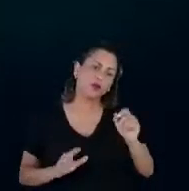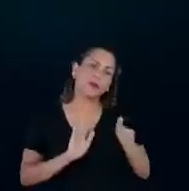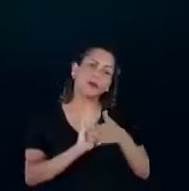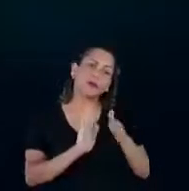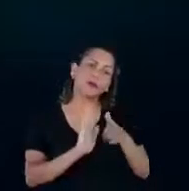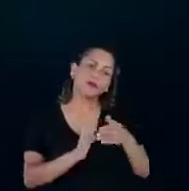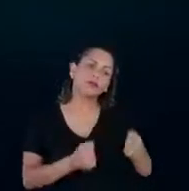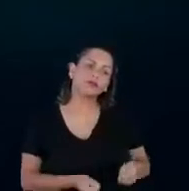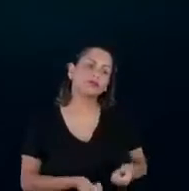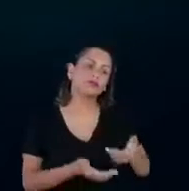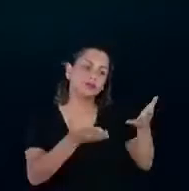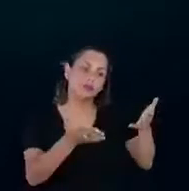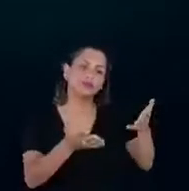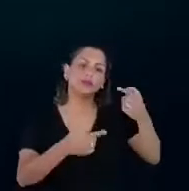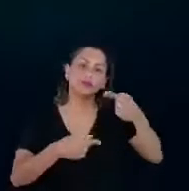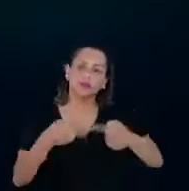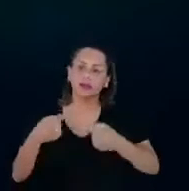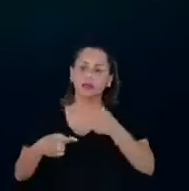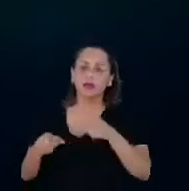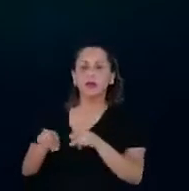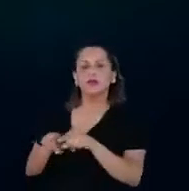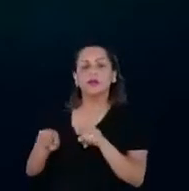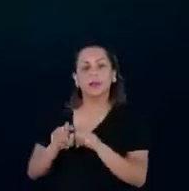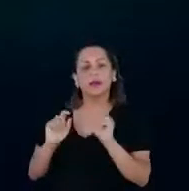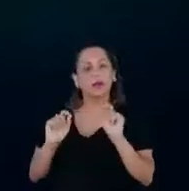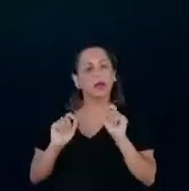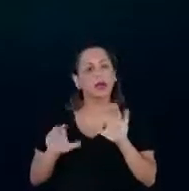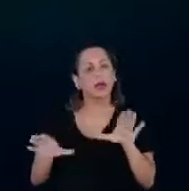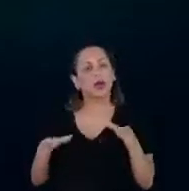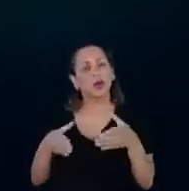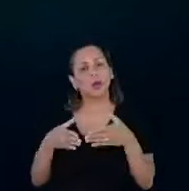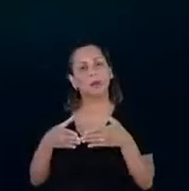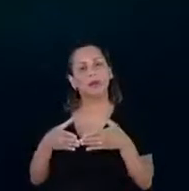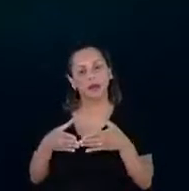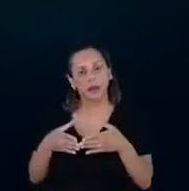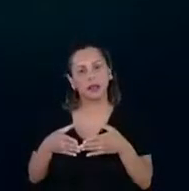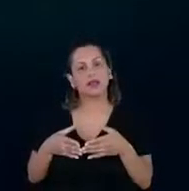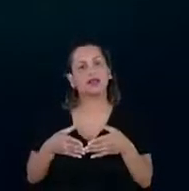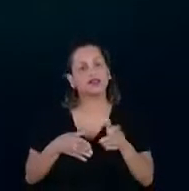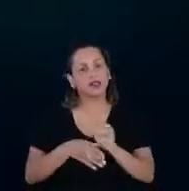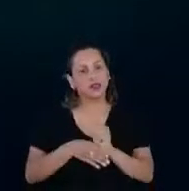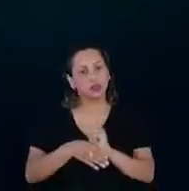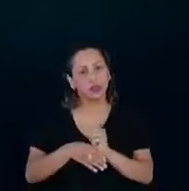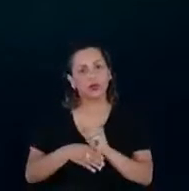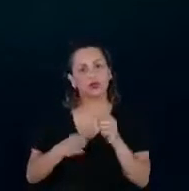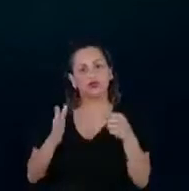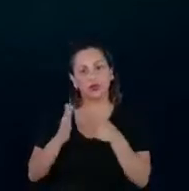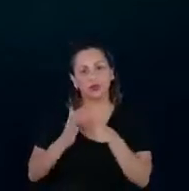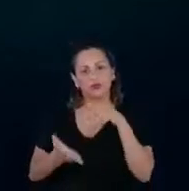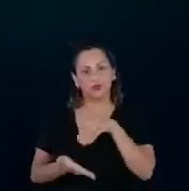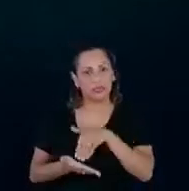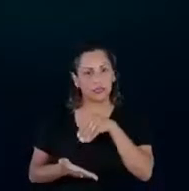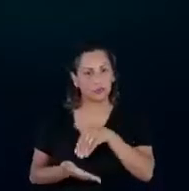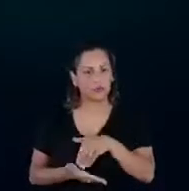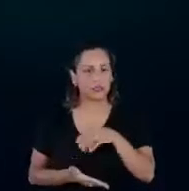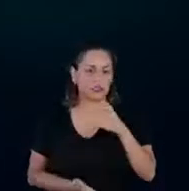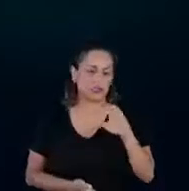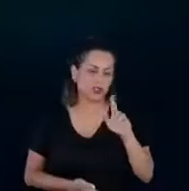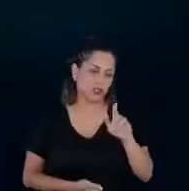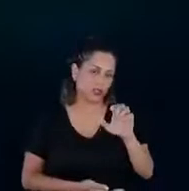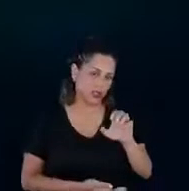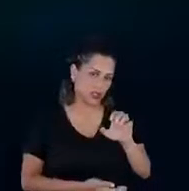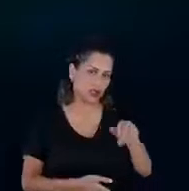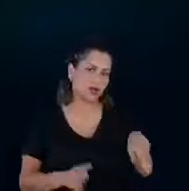também para a discussão no âmbito do Comitê Gestor de Indicadores e Níveis Mínimos, que é o CGE, que é coordenado pelo Ministério de Minas e